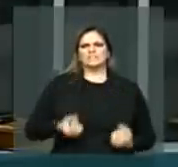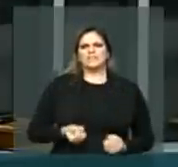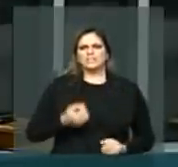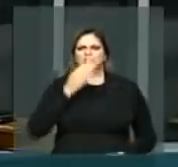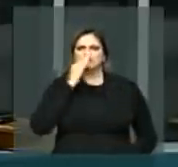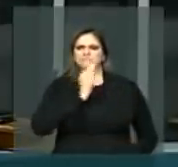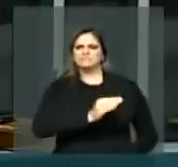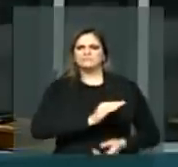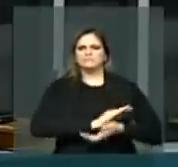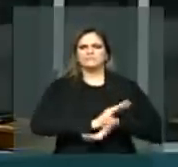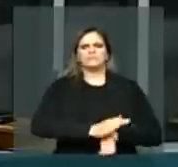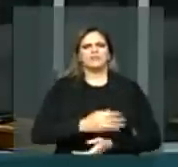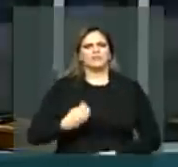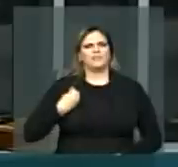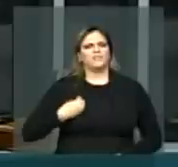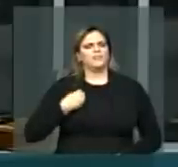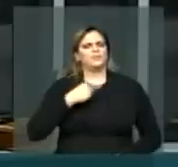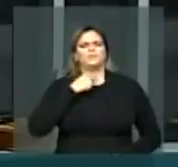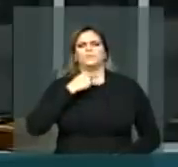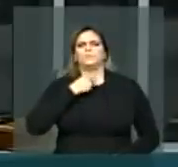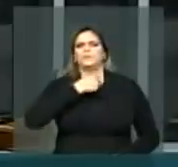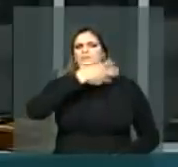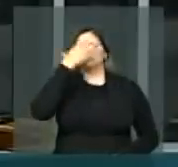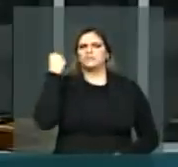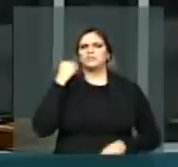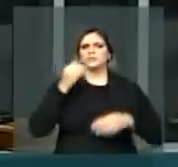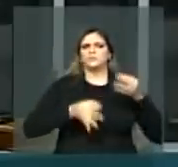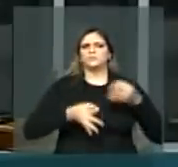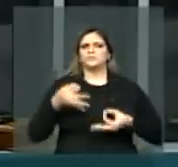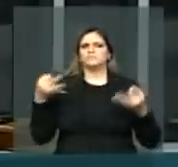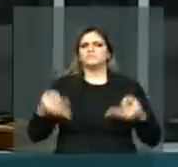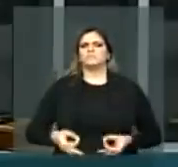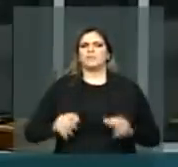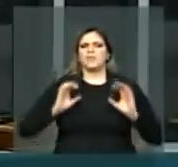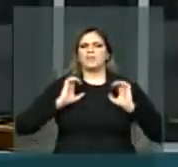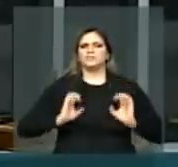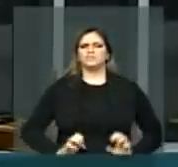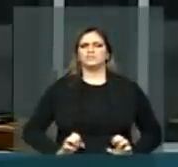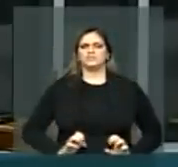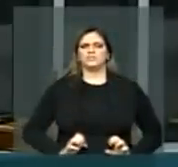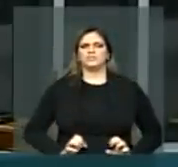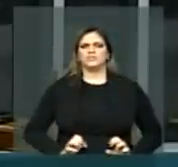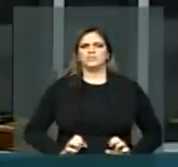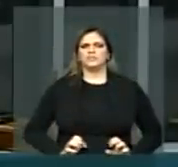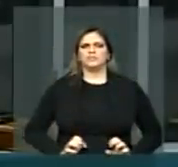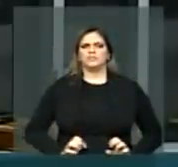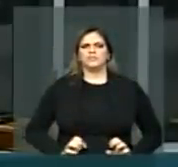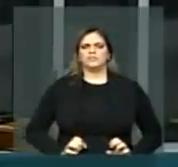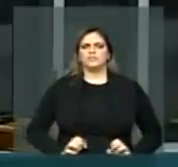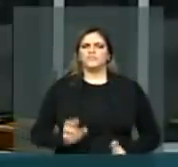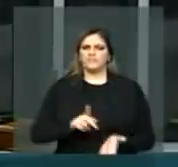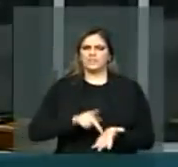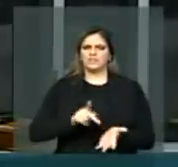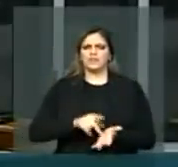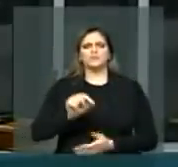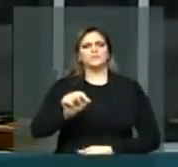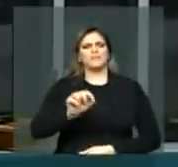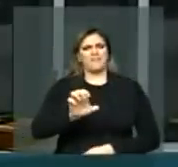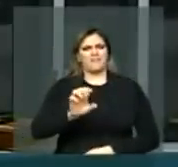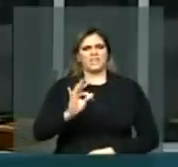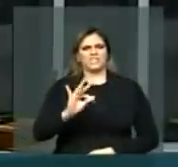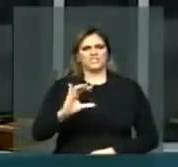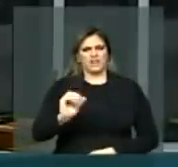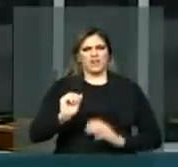deixar de lado aquilo que é justo, aquilo que é ético. A ética baseia-se nos